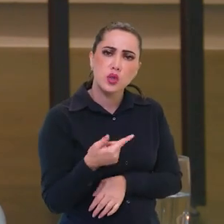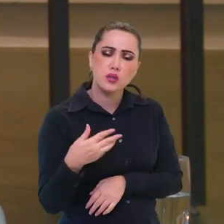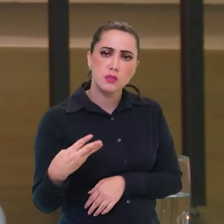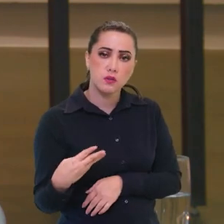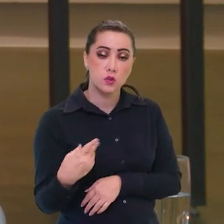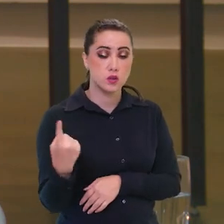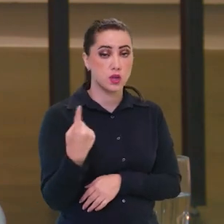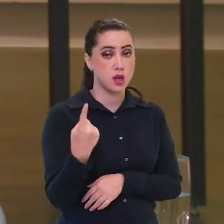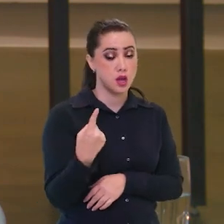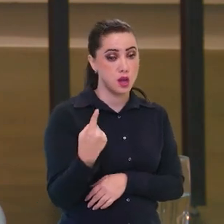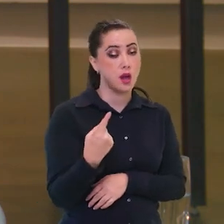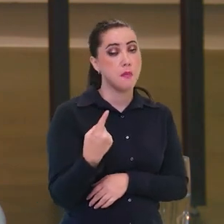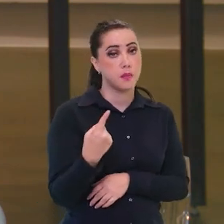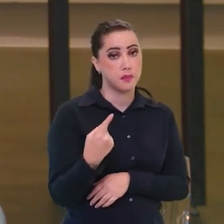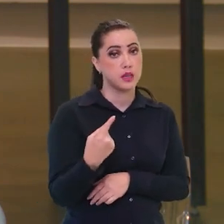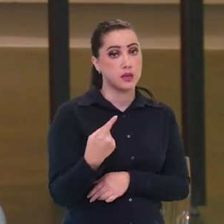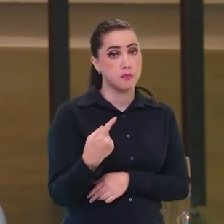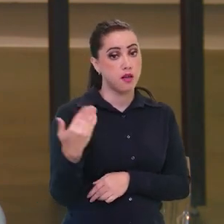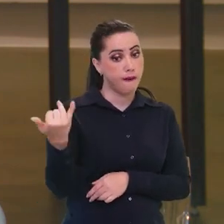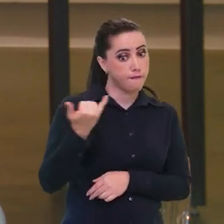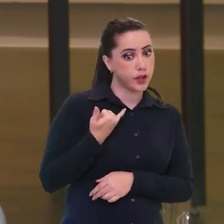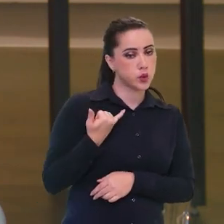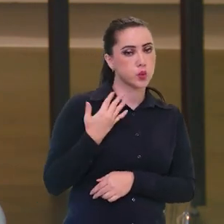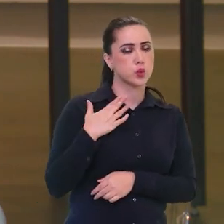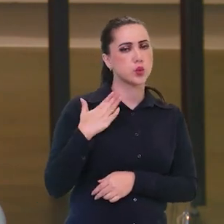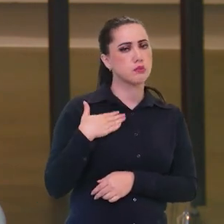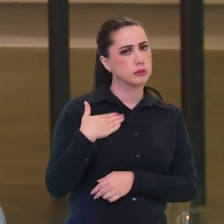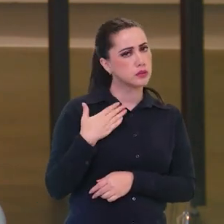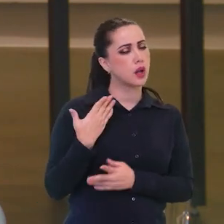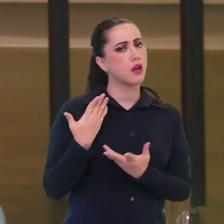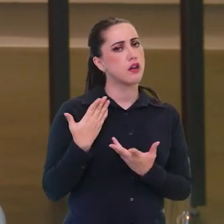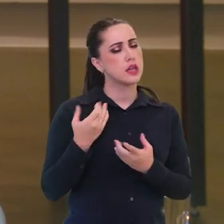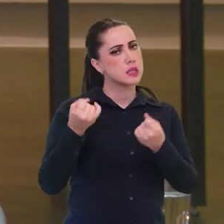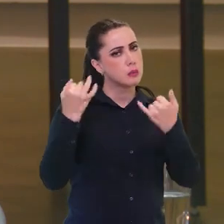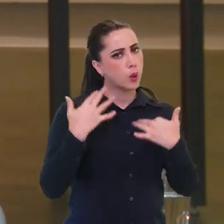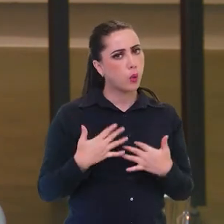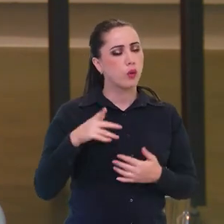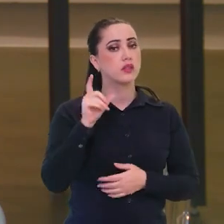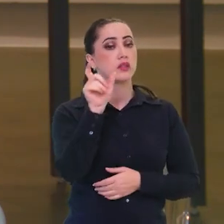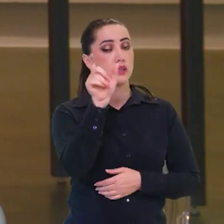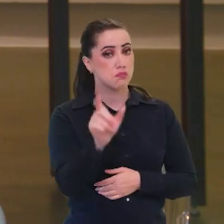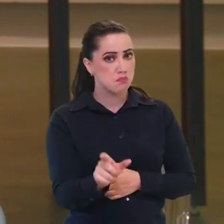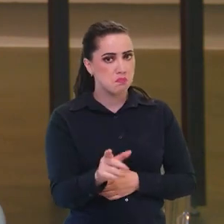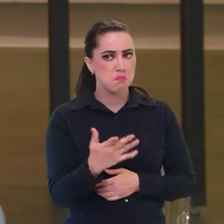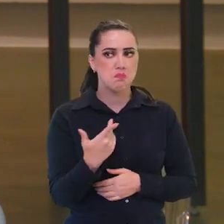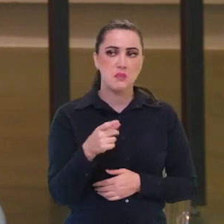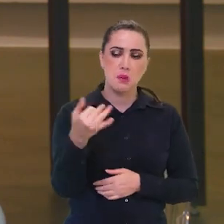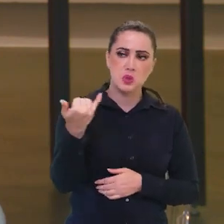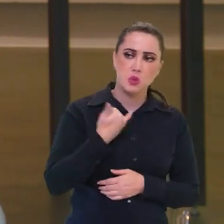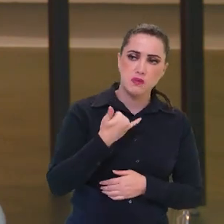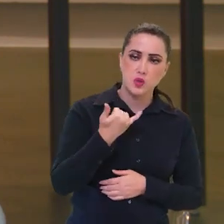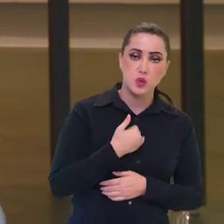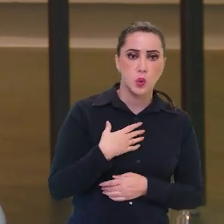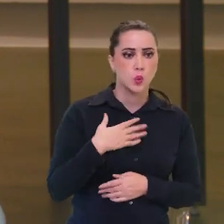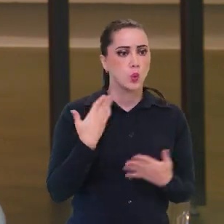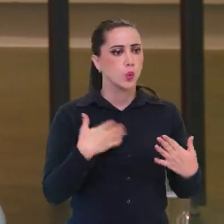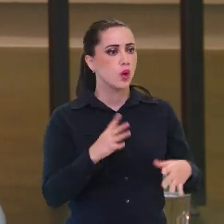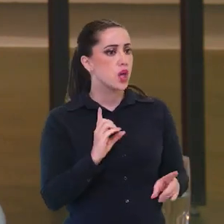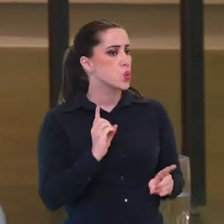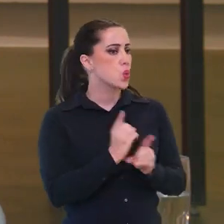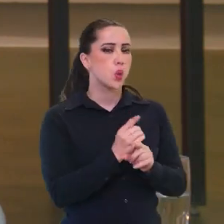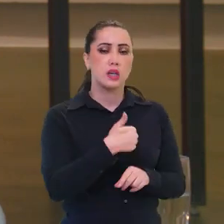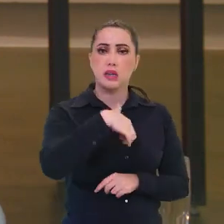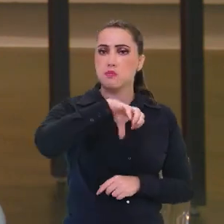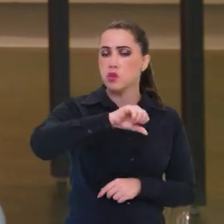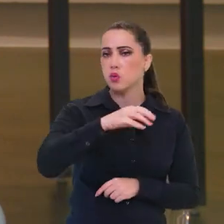a primeira coisa que o secretário da Secretaria de Fomento chegou para mim e falou, ministra, encontrei aqui 1